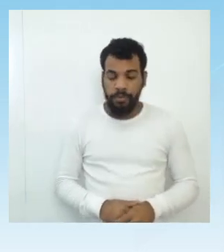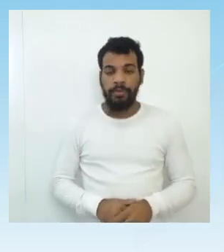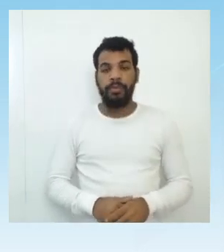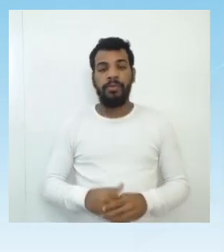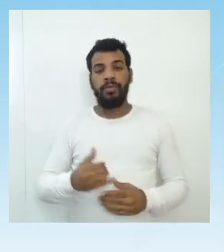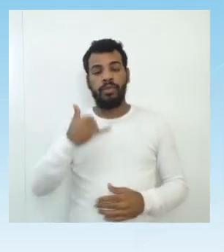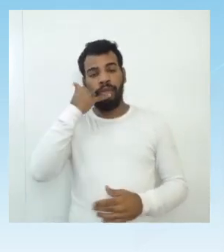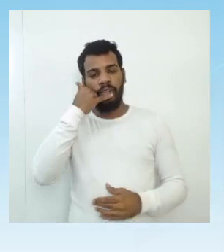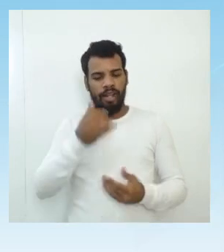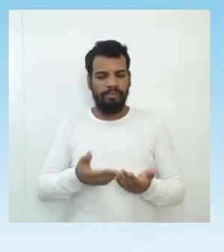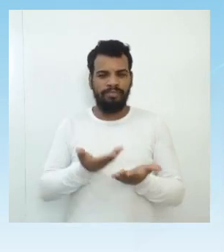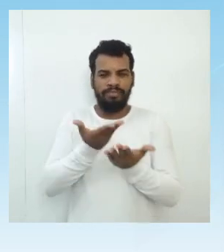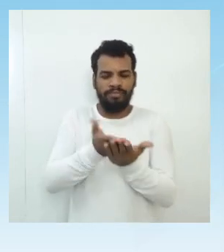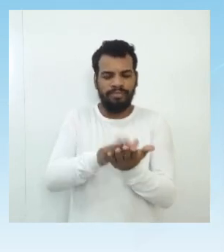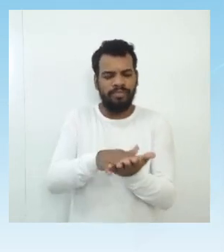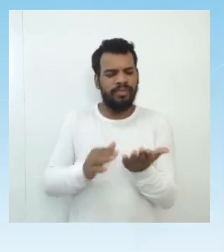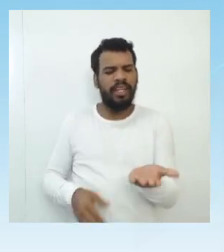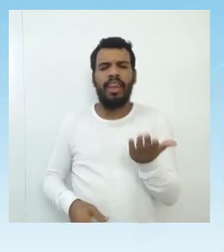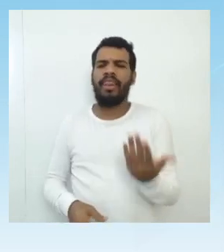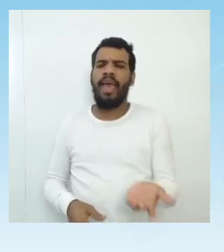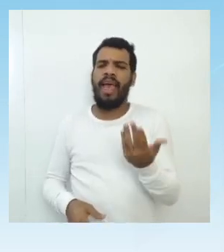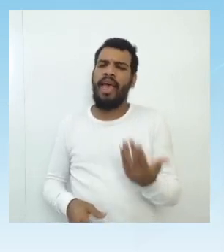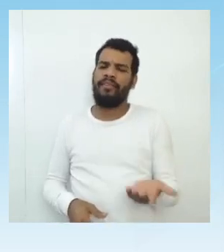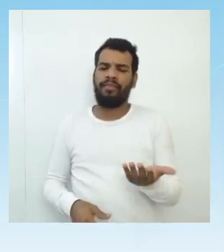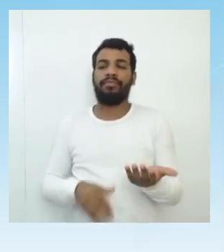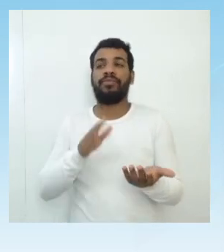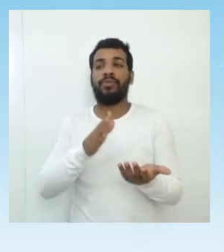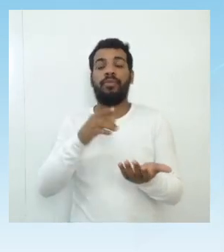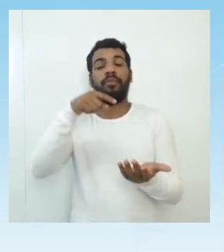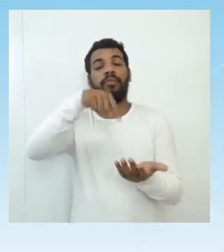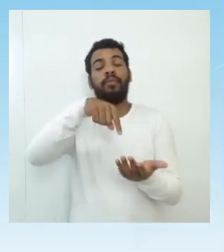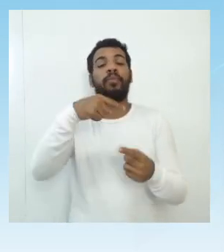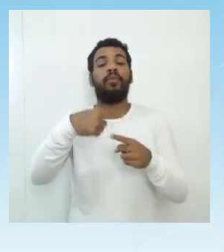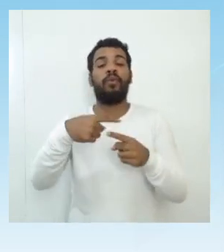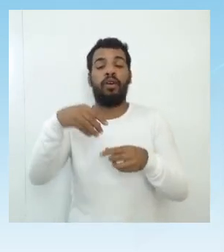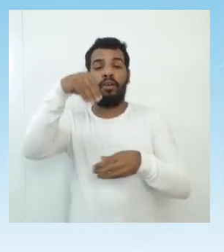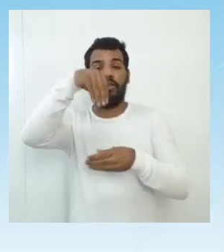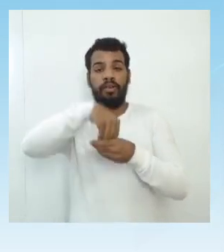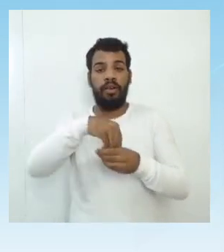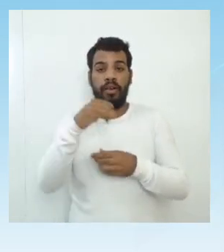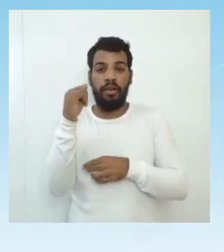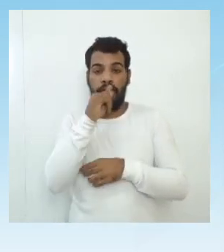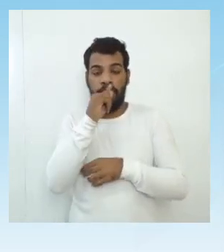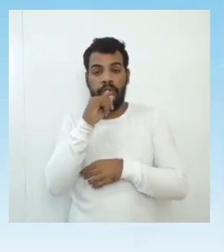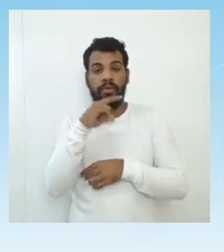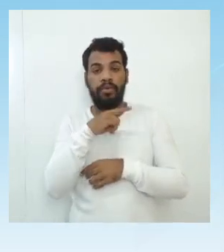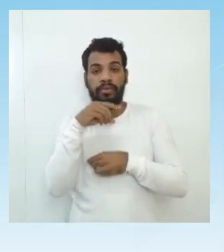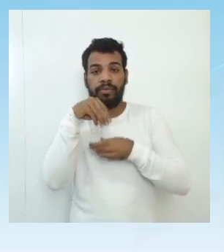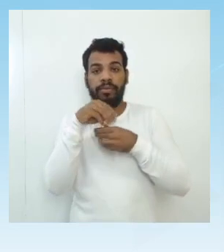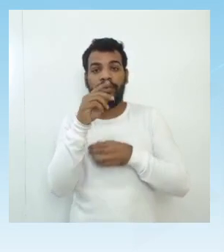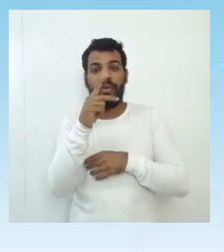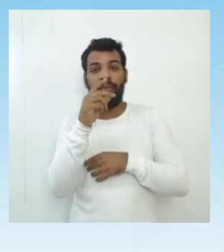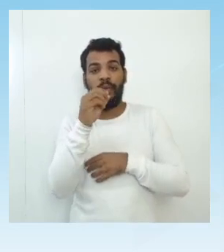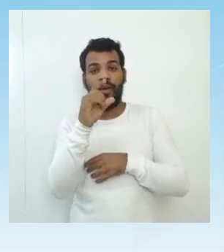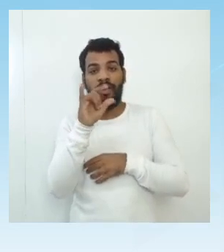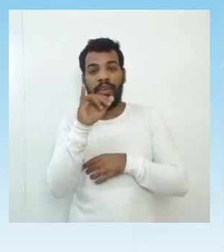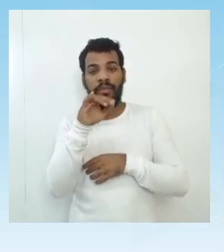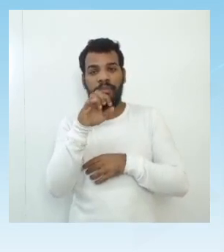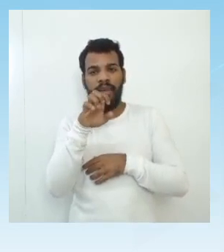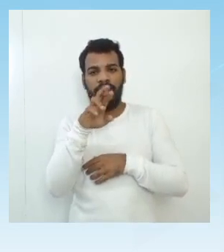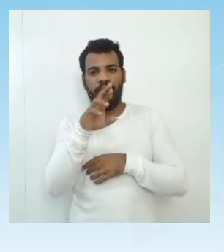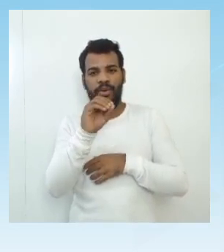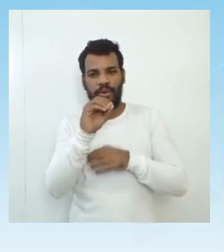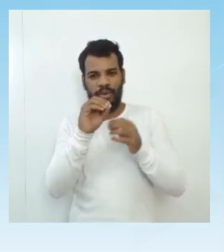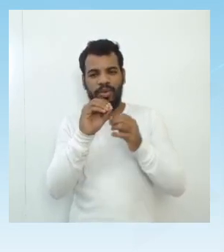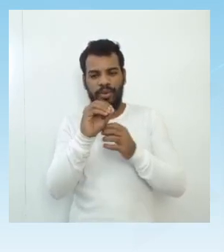leves, porque a parte eletrônica, ela é blindada por polímeros condutores, que fazem um